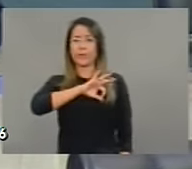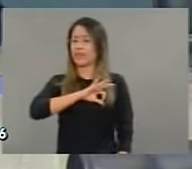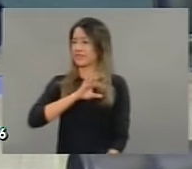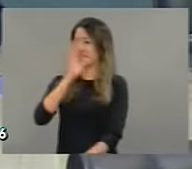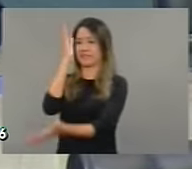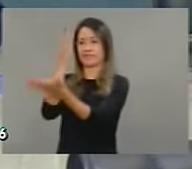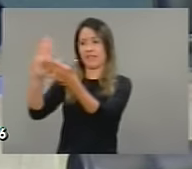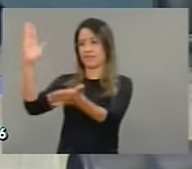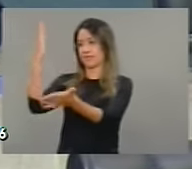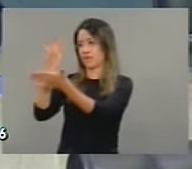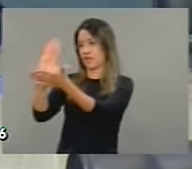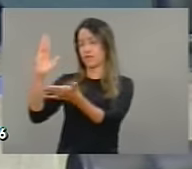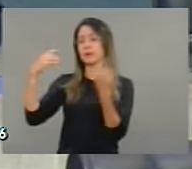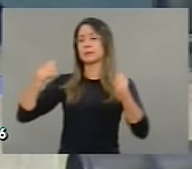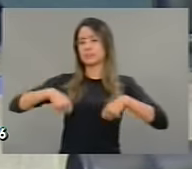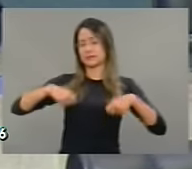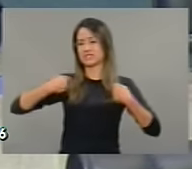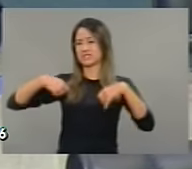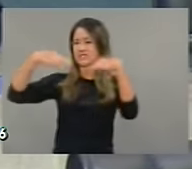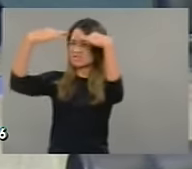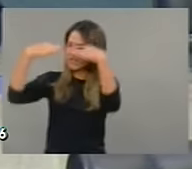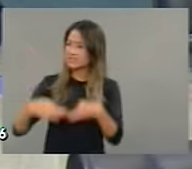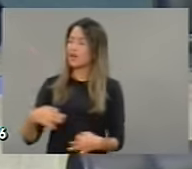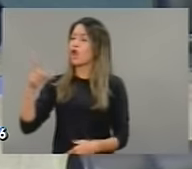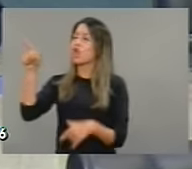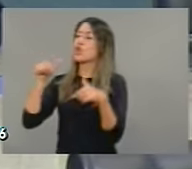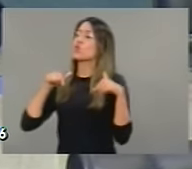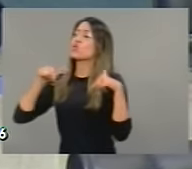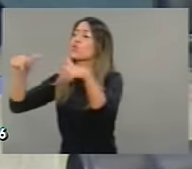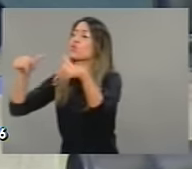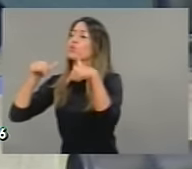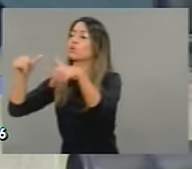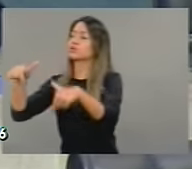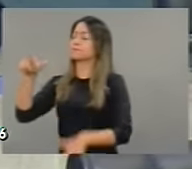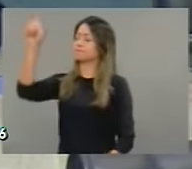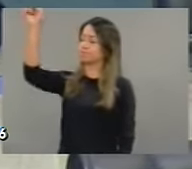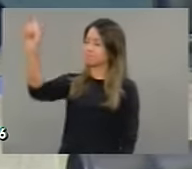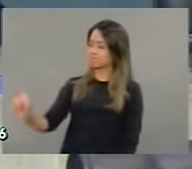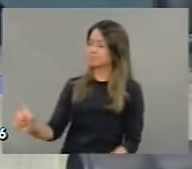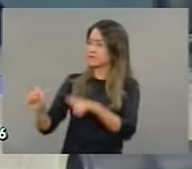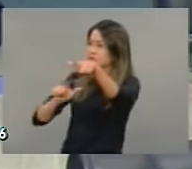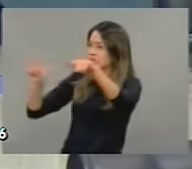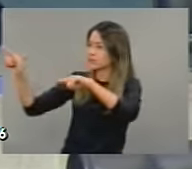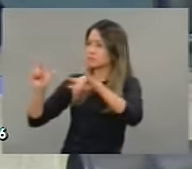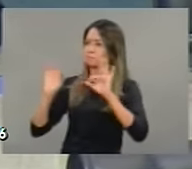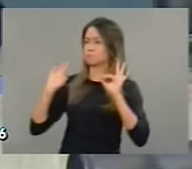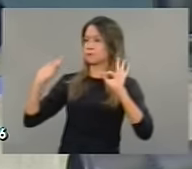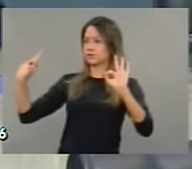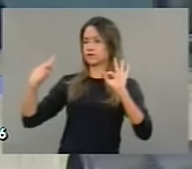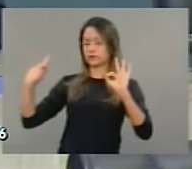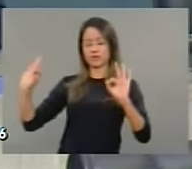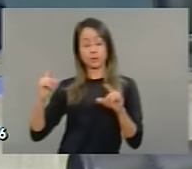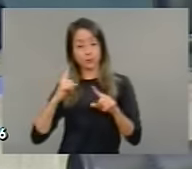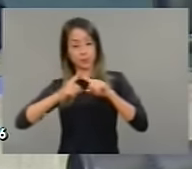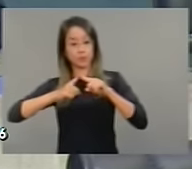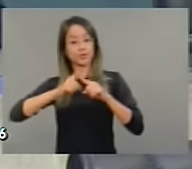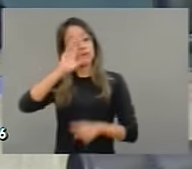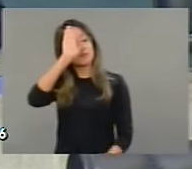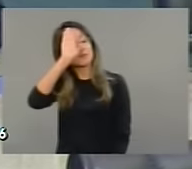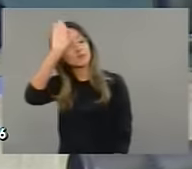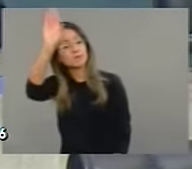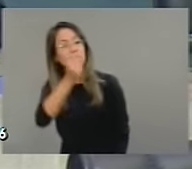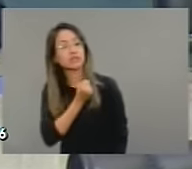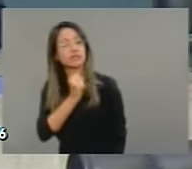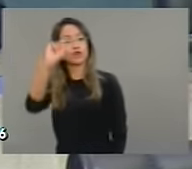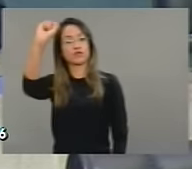o mínimo de dignidade. É essa a luta de Vossa Excelência. A Vossa Excelência tem prestado um grande serviço à Comissão de Direitos Humanos, principalmente em defesa